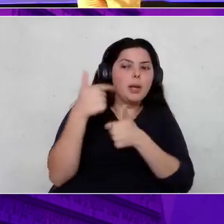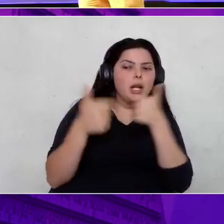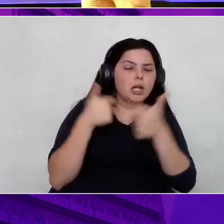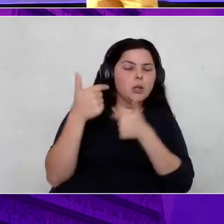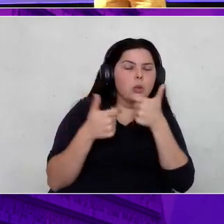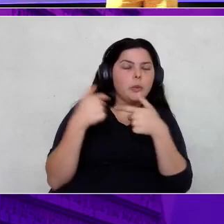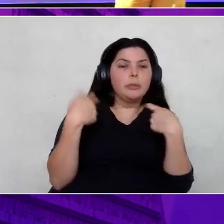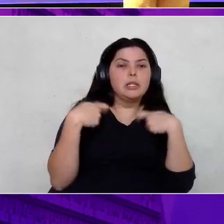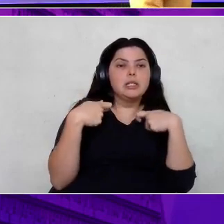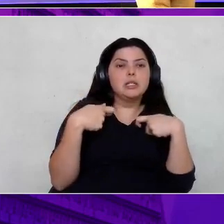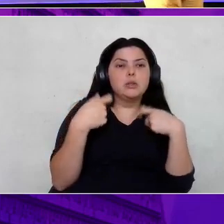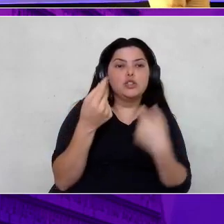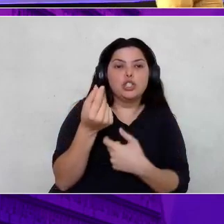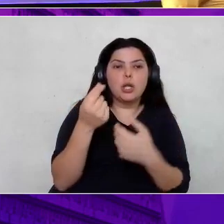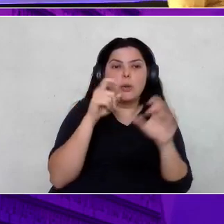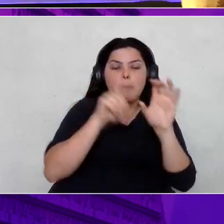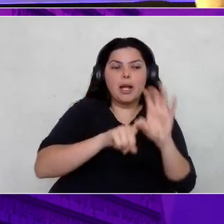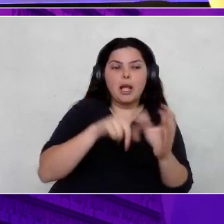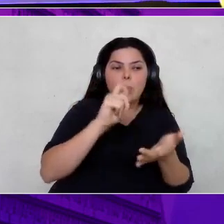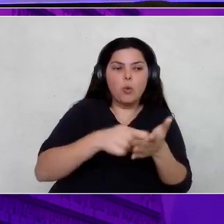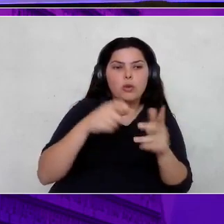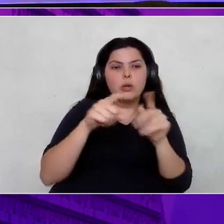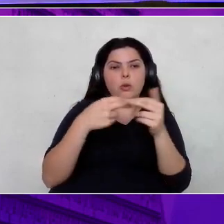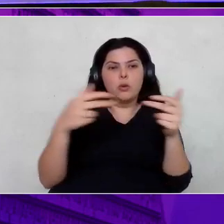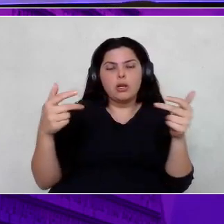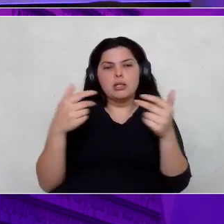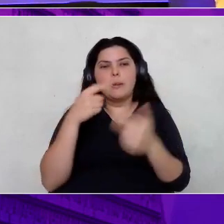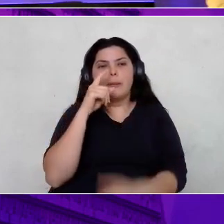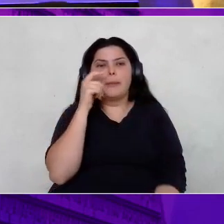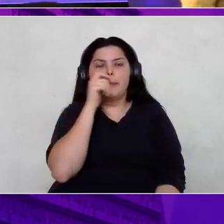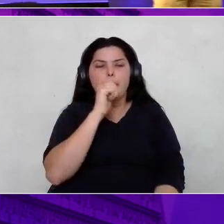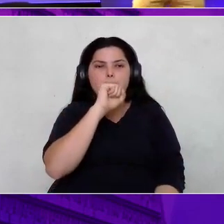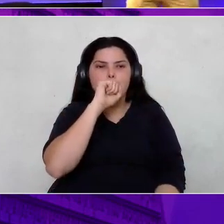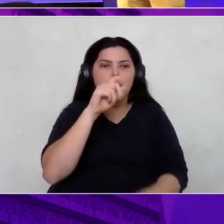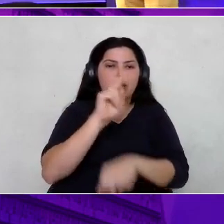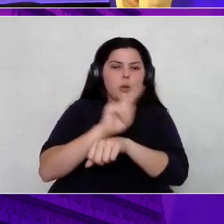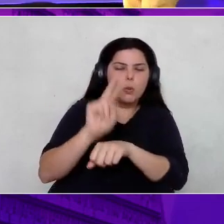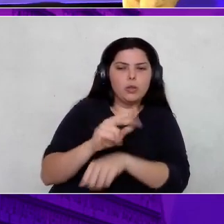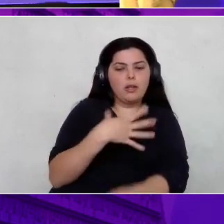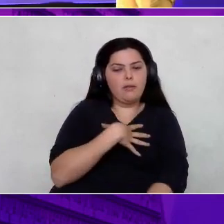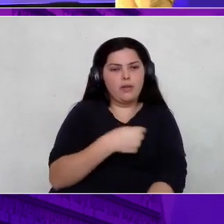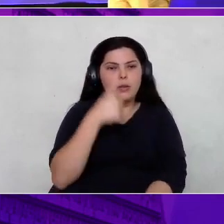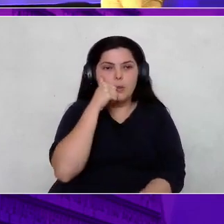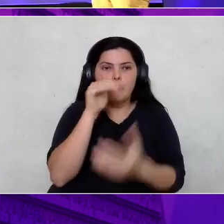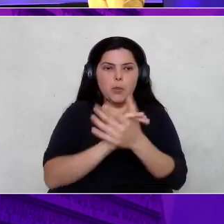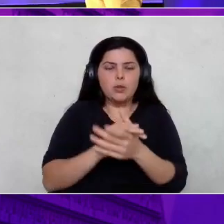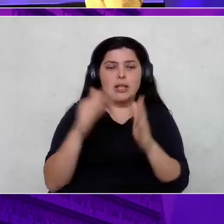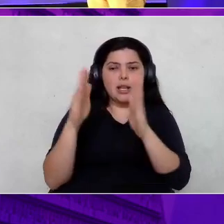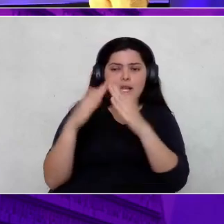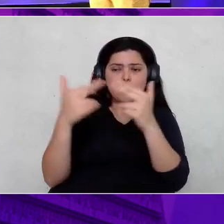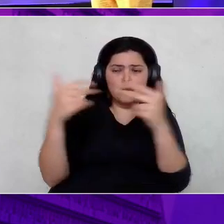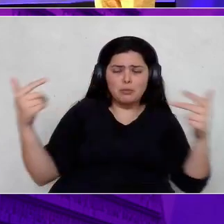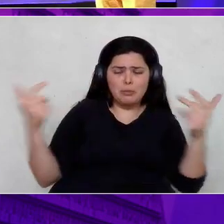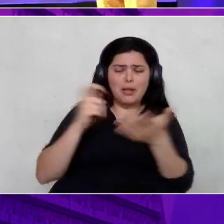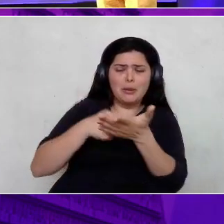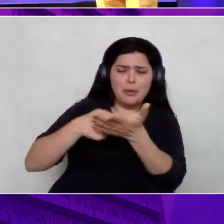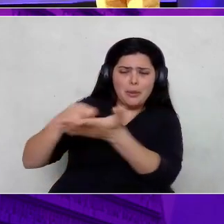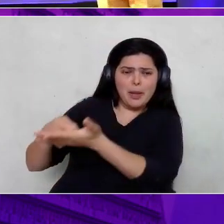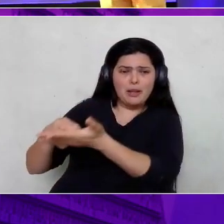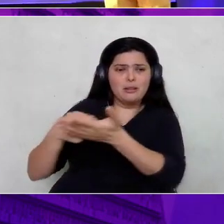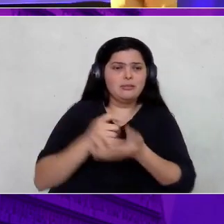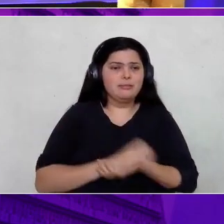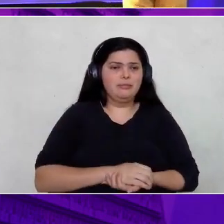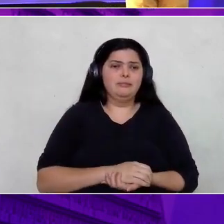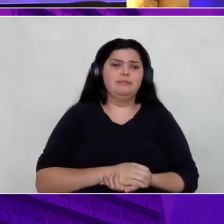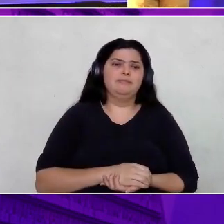dinheiro. Tem boleto para pagar. Tem conta. Tem minha mãe, que eu cuido dela. Tem meu filho. Tem minha esposa. Tem minha casa. Tem um de coisa. Eu falei, bom, então eu vou